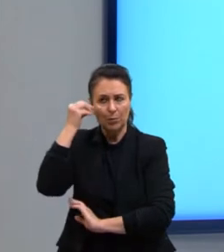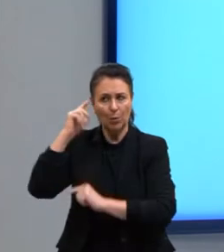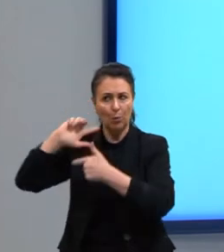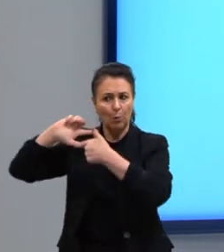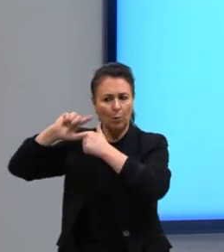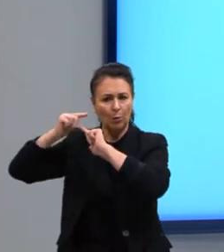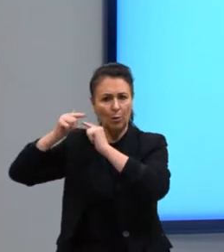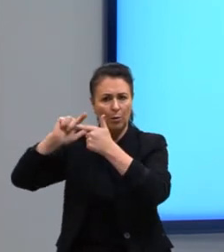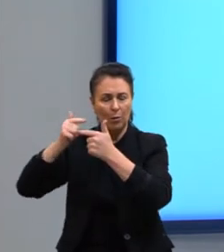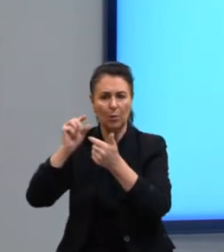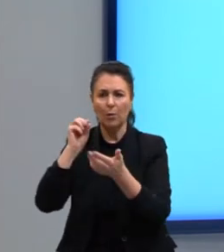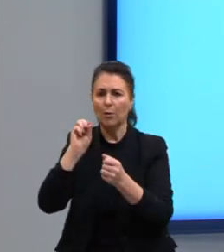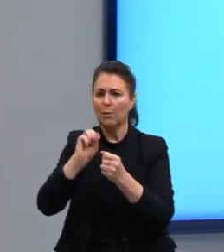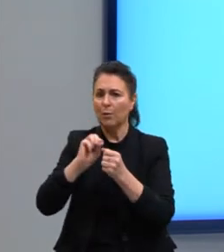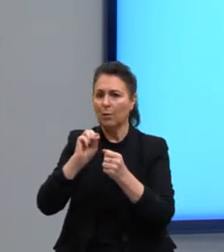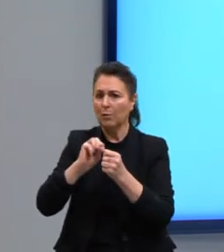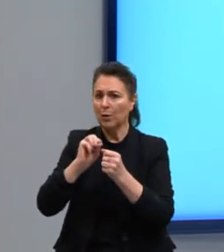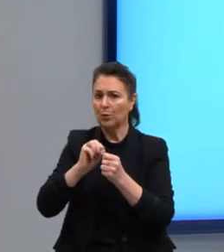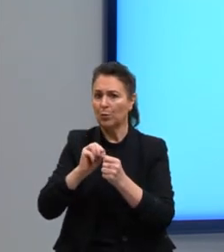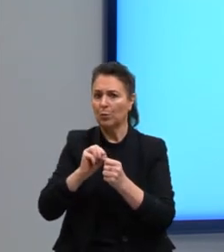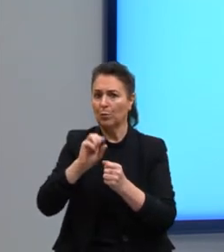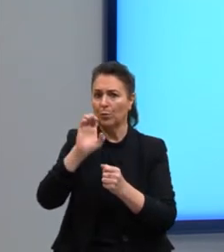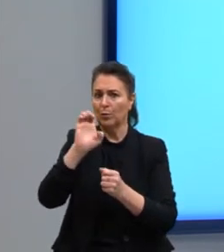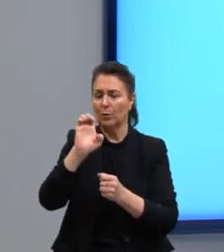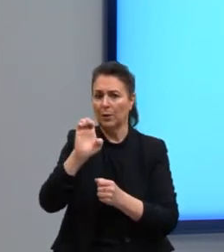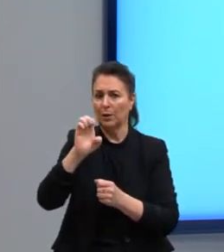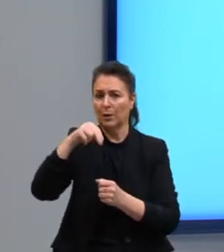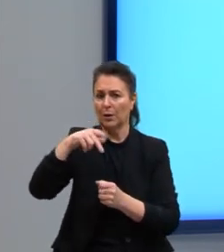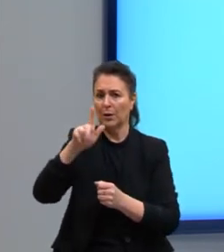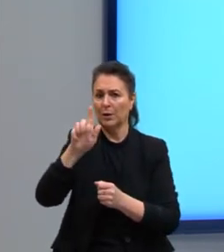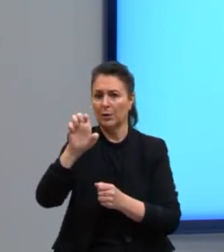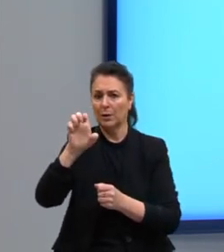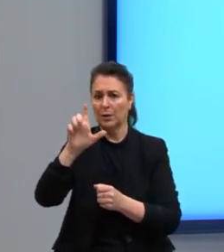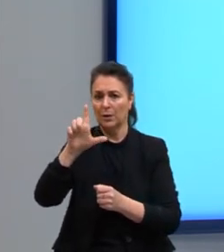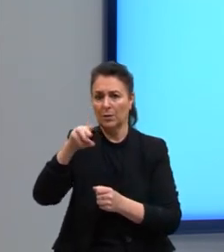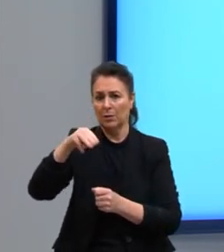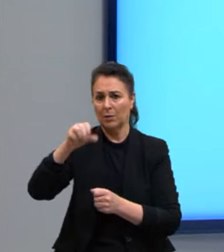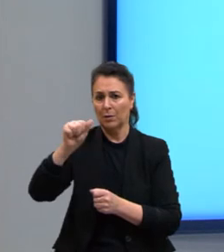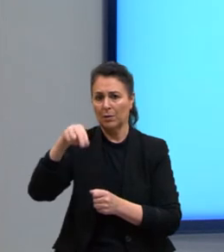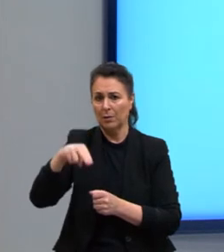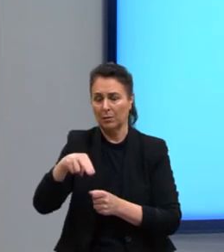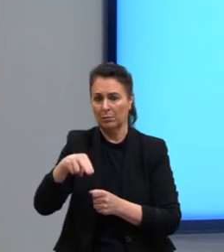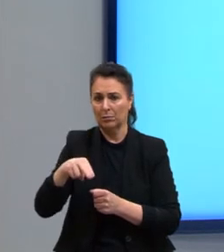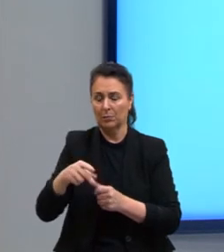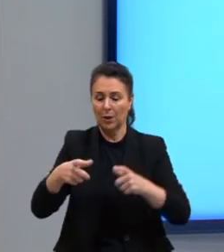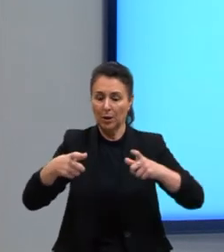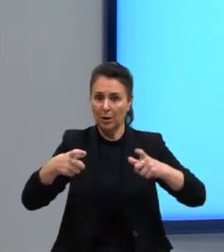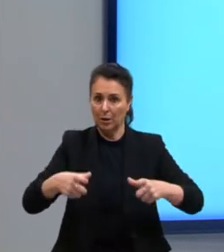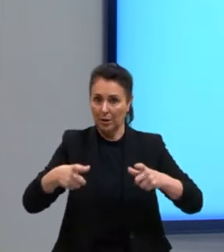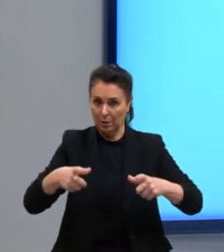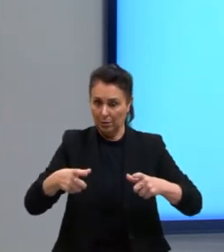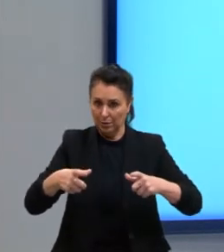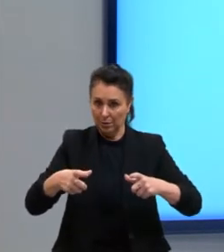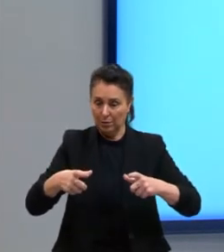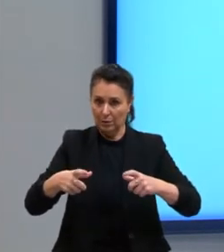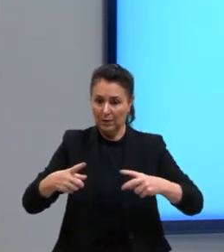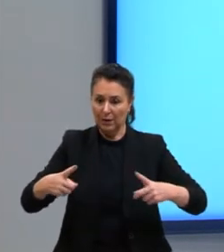realizado por Engelmann. Um recipiente contendo bactérias